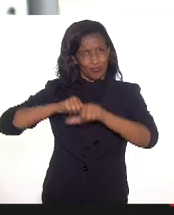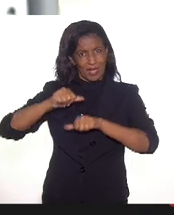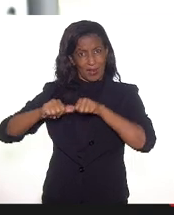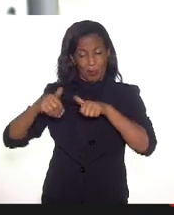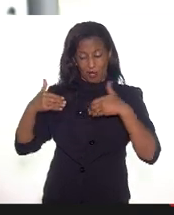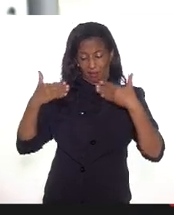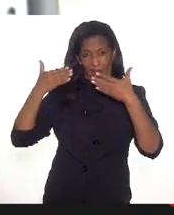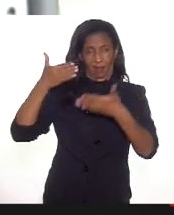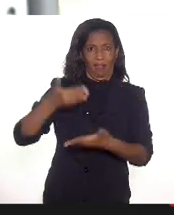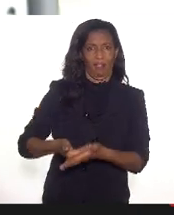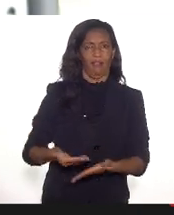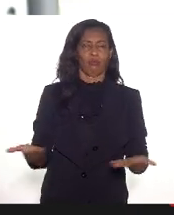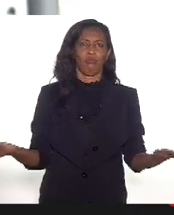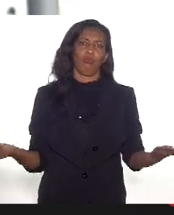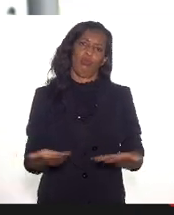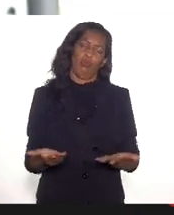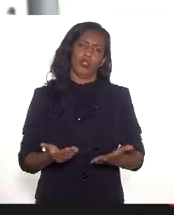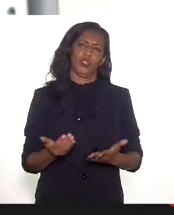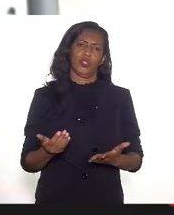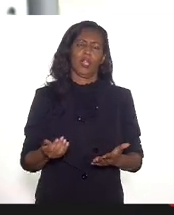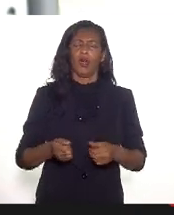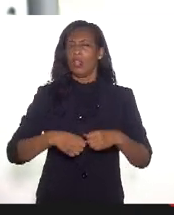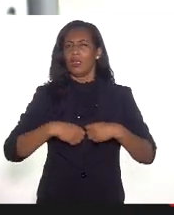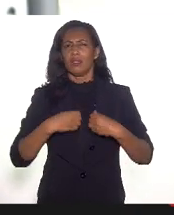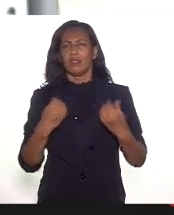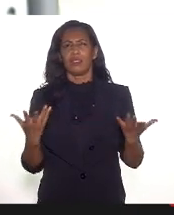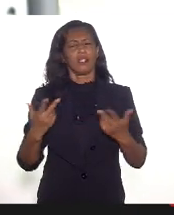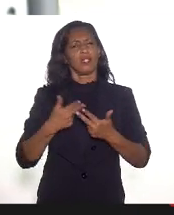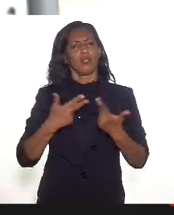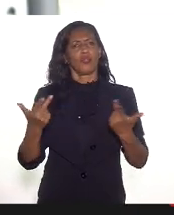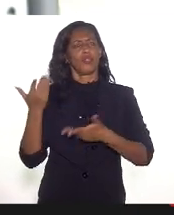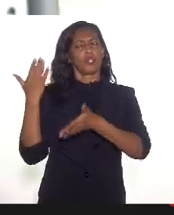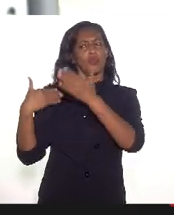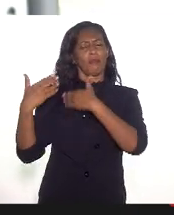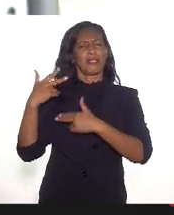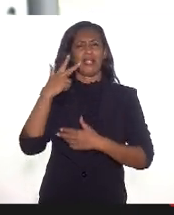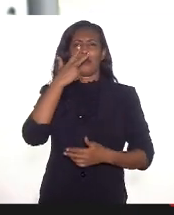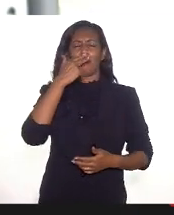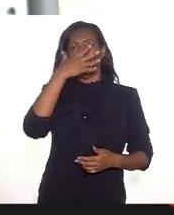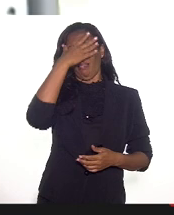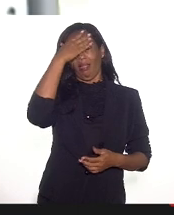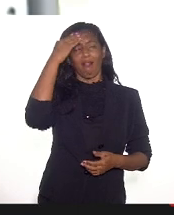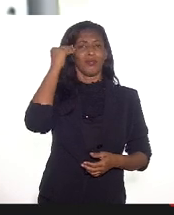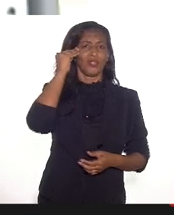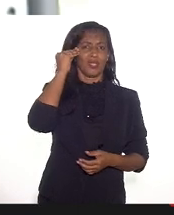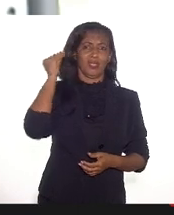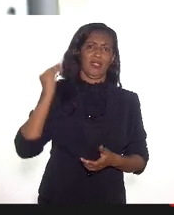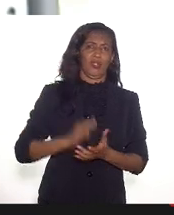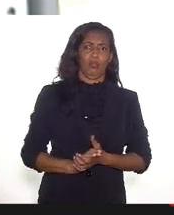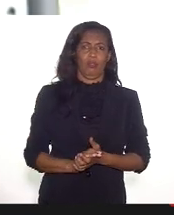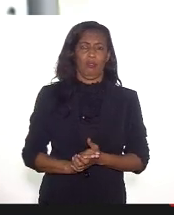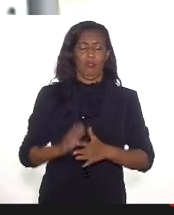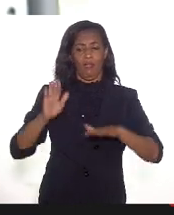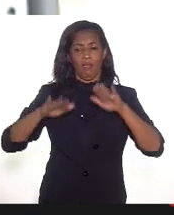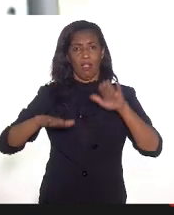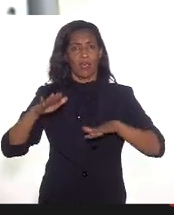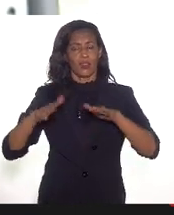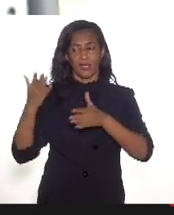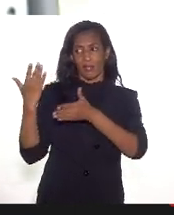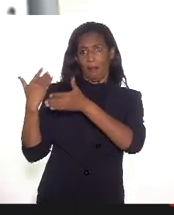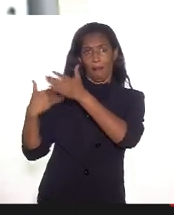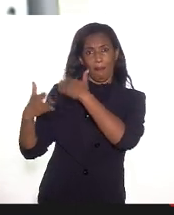atualidade. Tanto o passado que tem sido esquecido, tanto o passado que muitas vezes tem sido